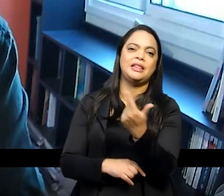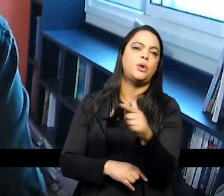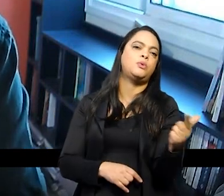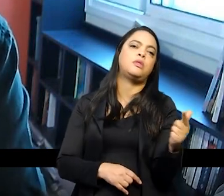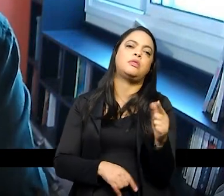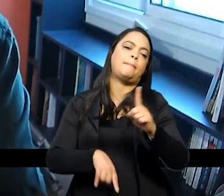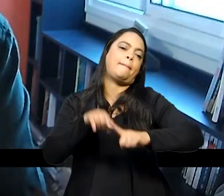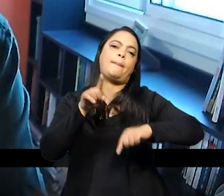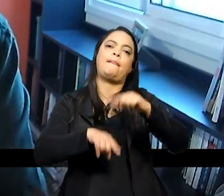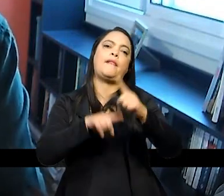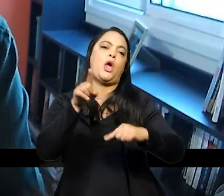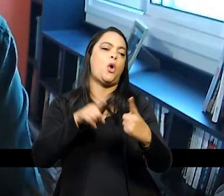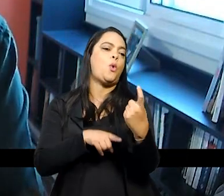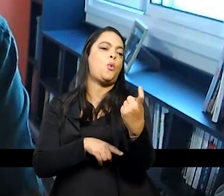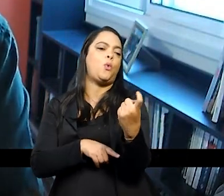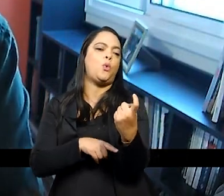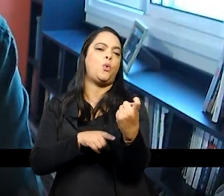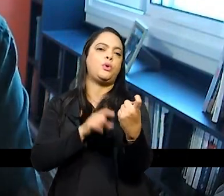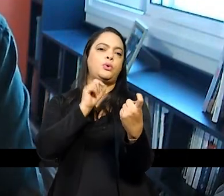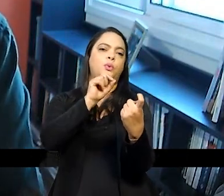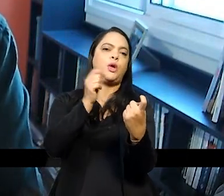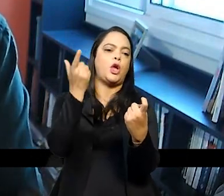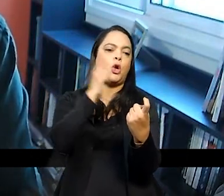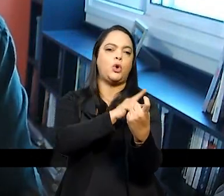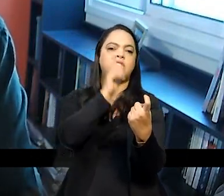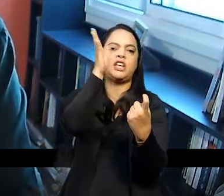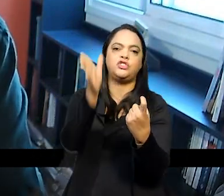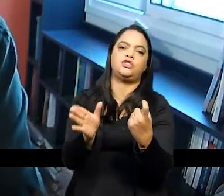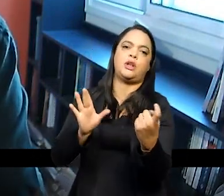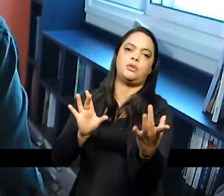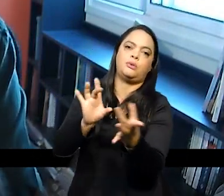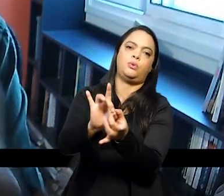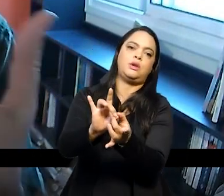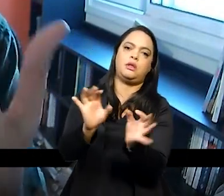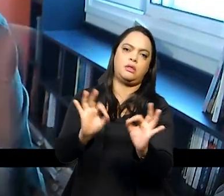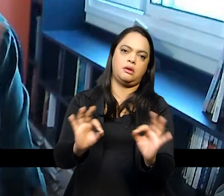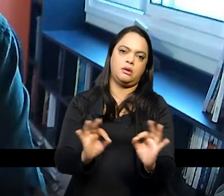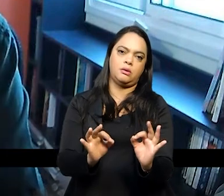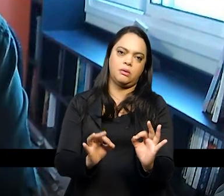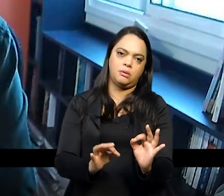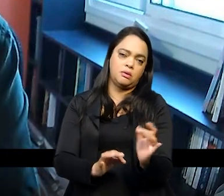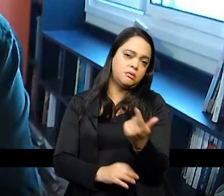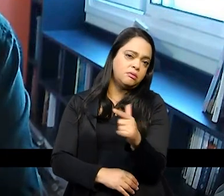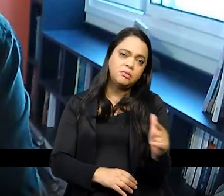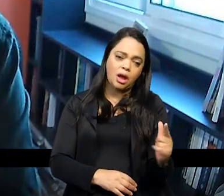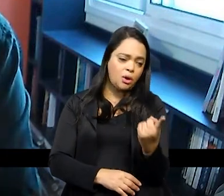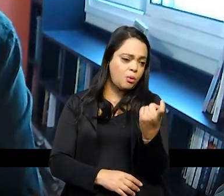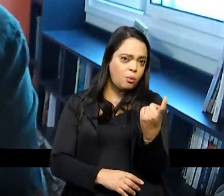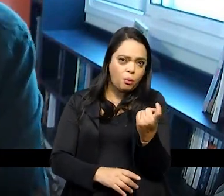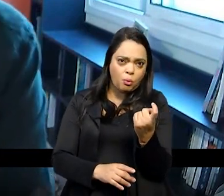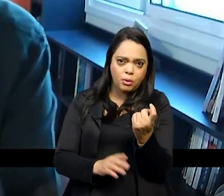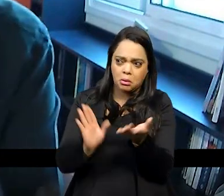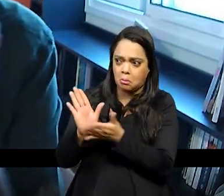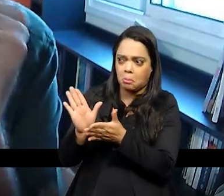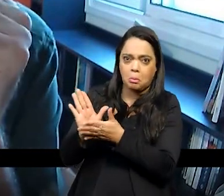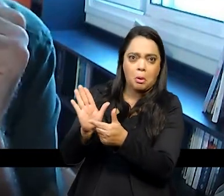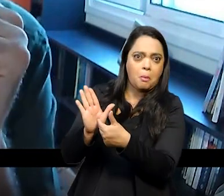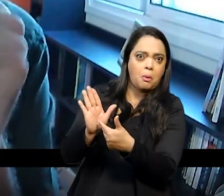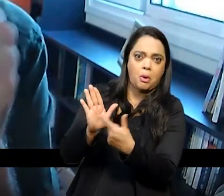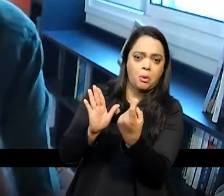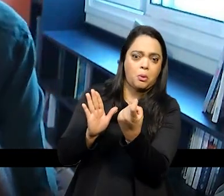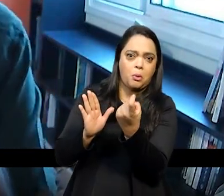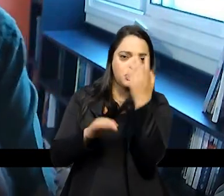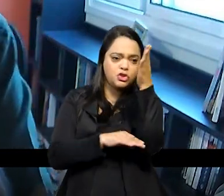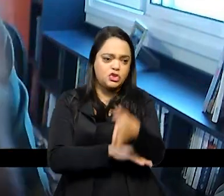material para construir essa ponte não existe uma única engenharia não existe uma única arquitetura e não existe uma única